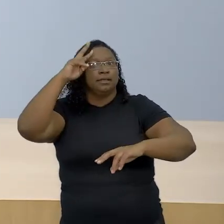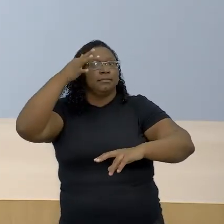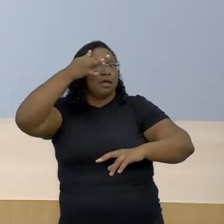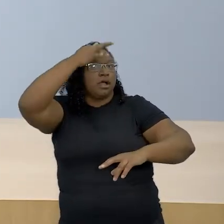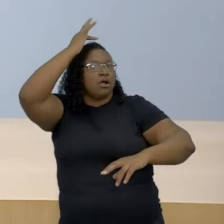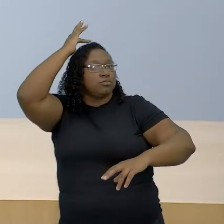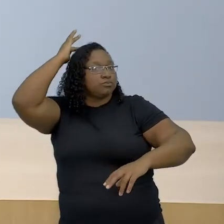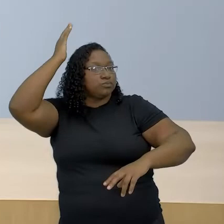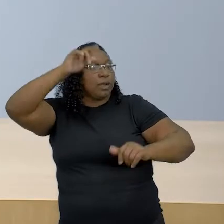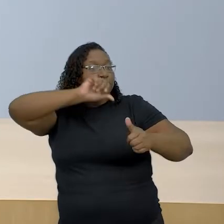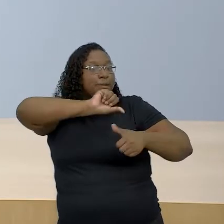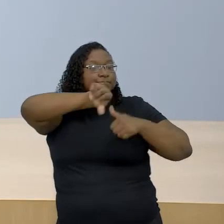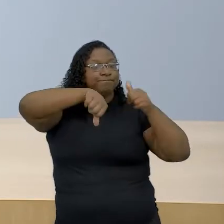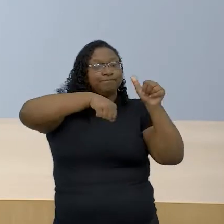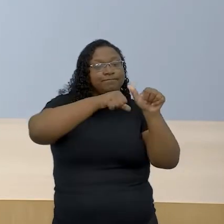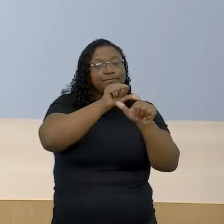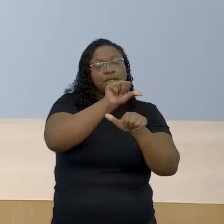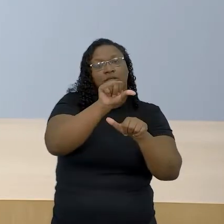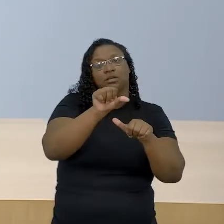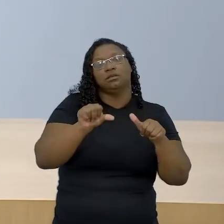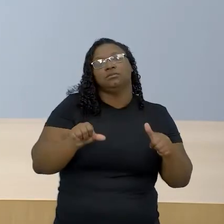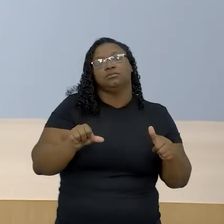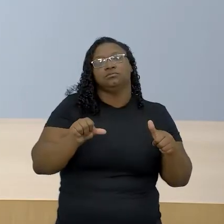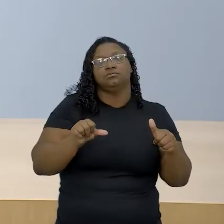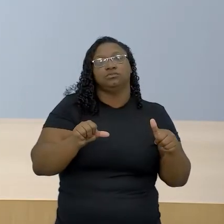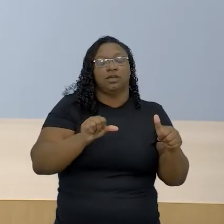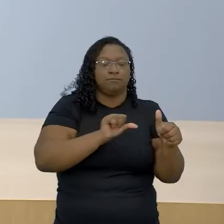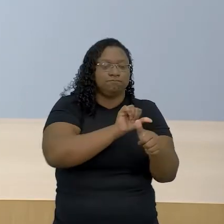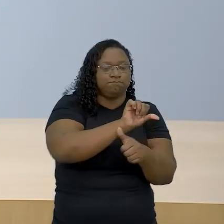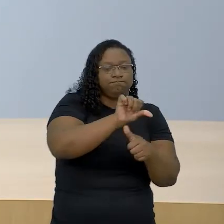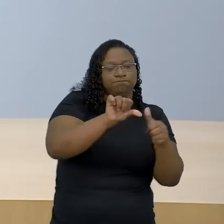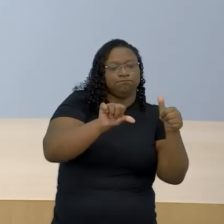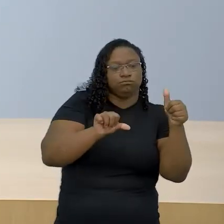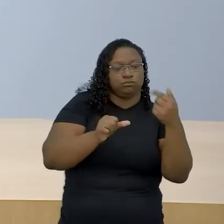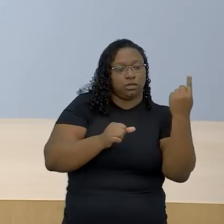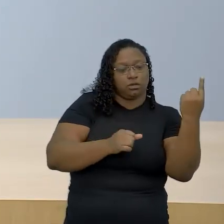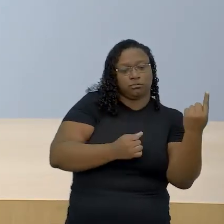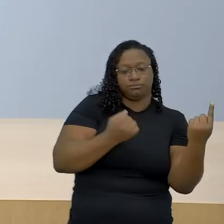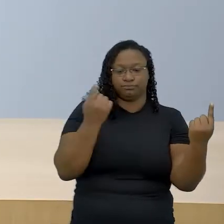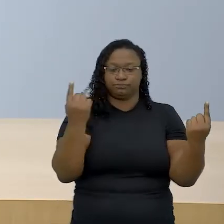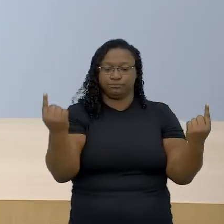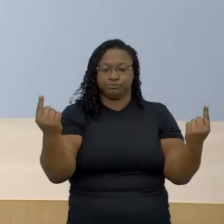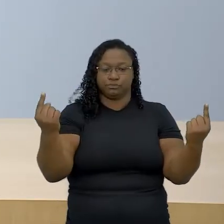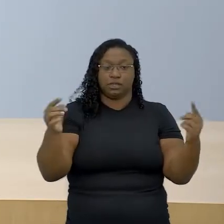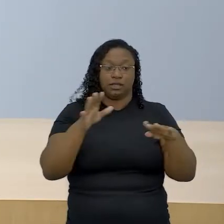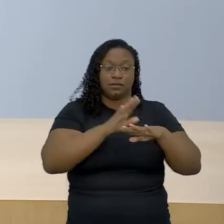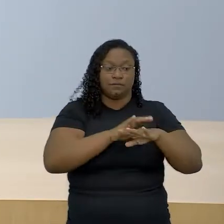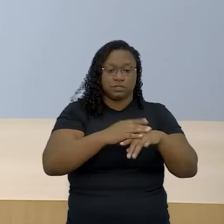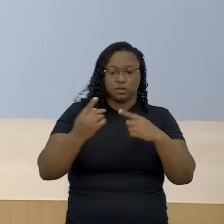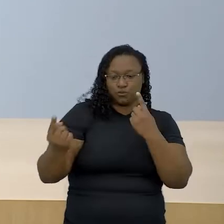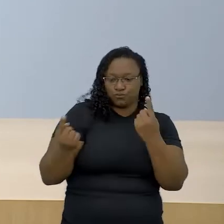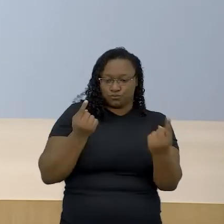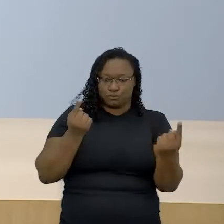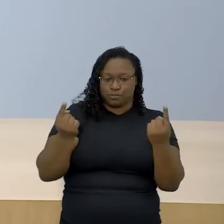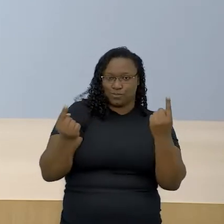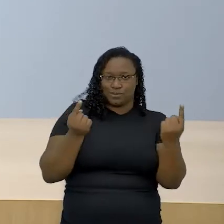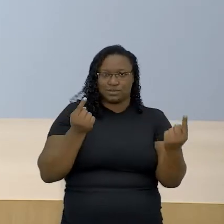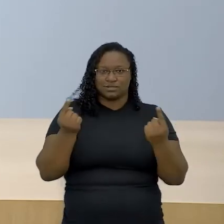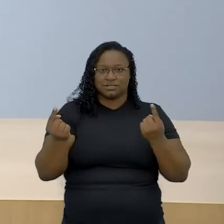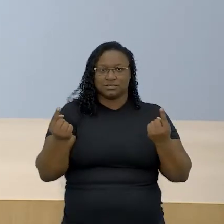vai inverter os termos. Então, ele vai tratar, vai fazer análises e propor o conceito de